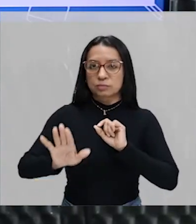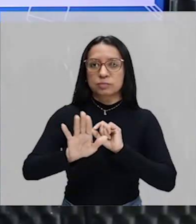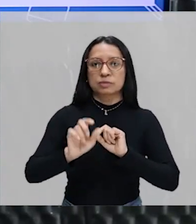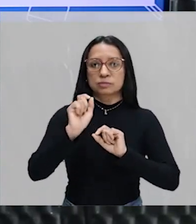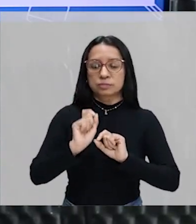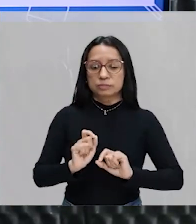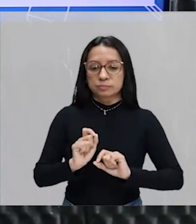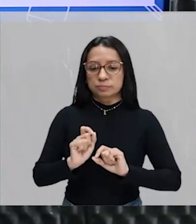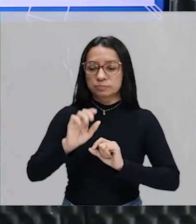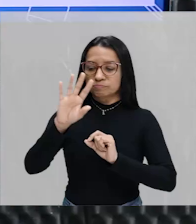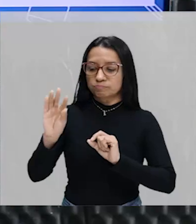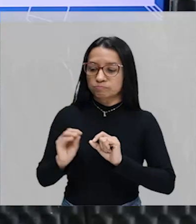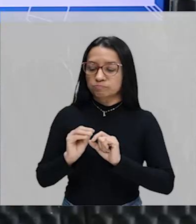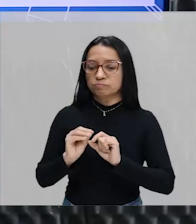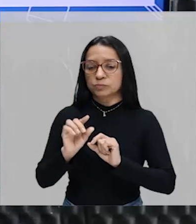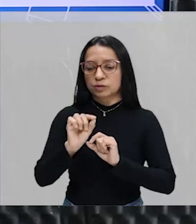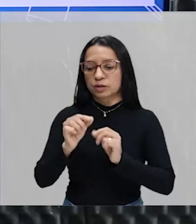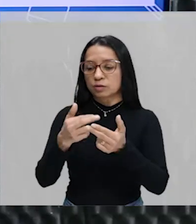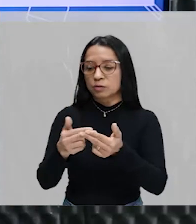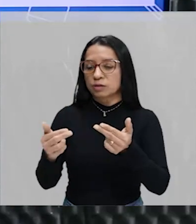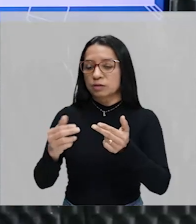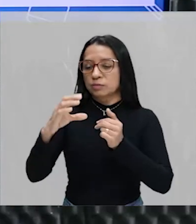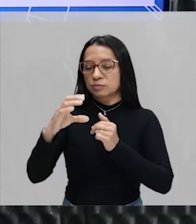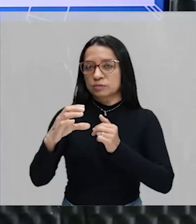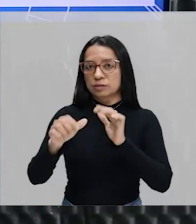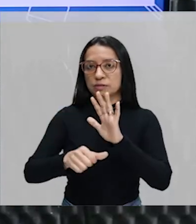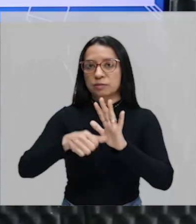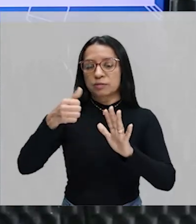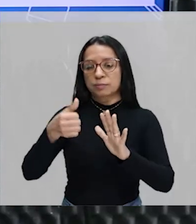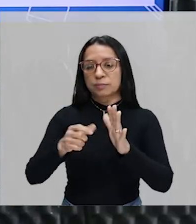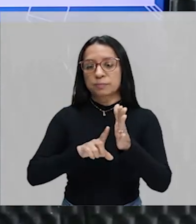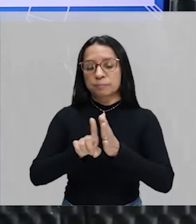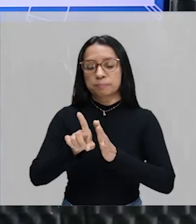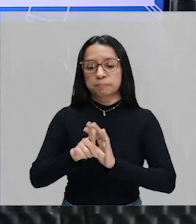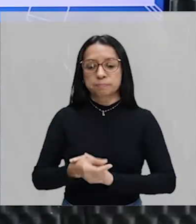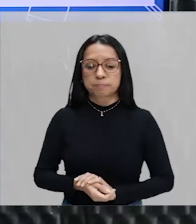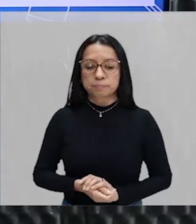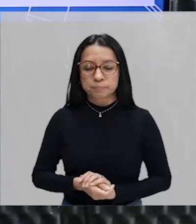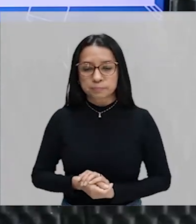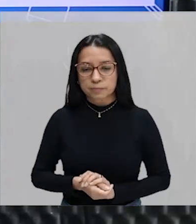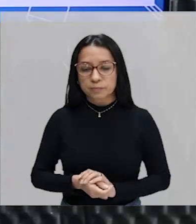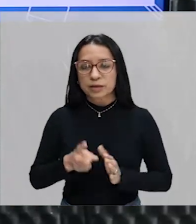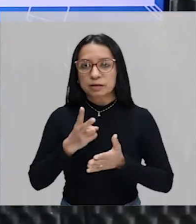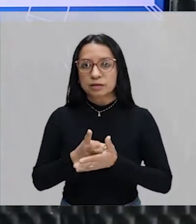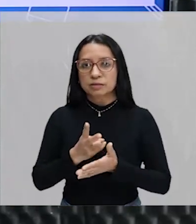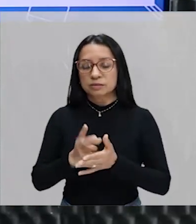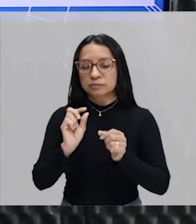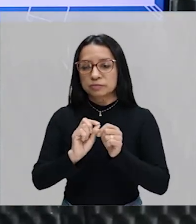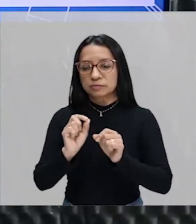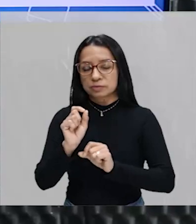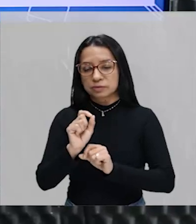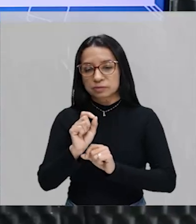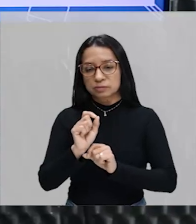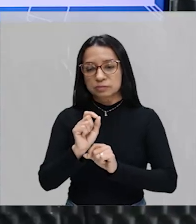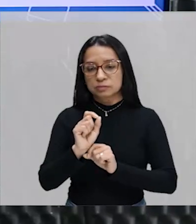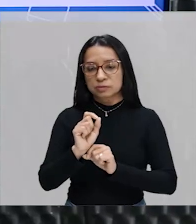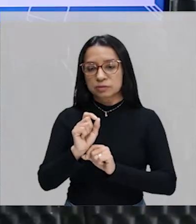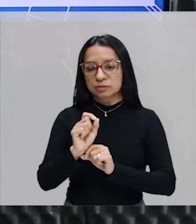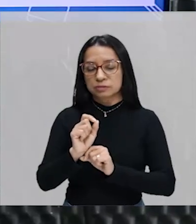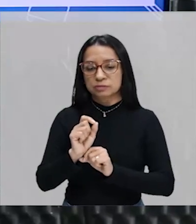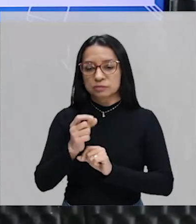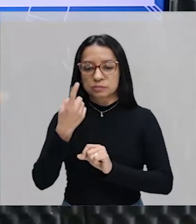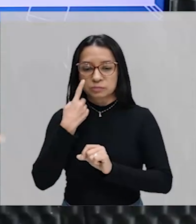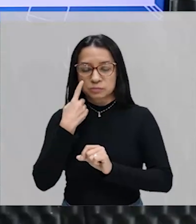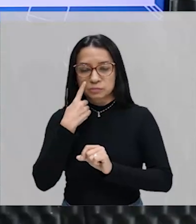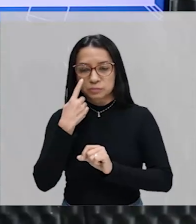poderia colocar aquele elemento C lá da primeira questão, tá? Então, é sempre para você estar fazendo essa identificação,